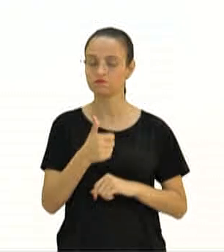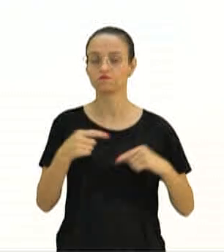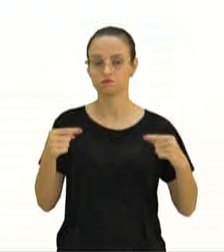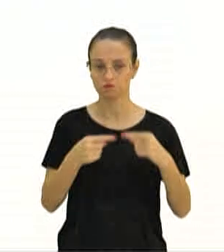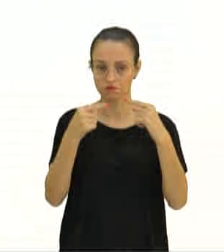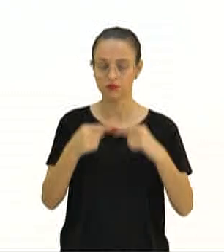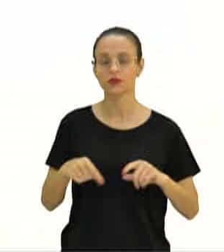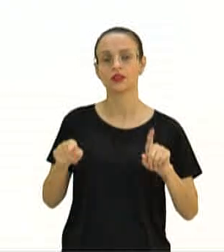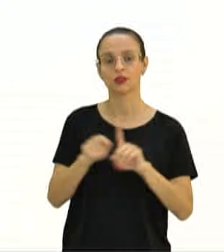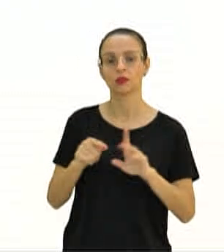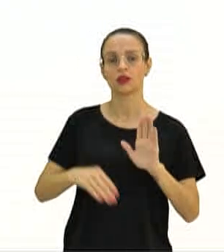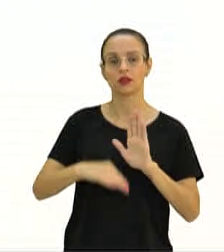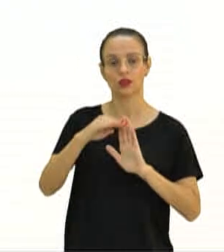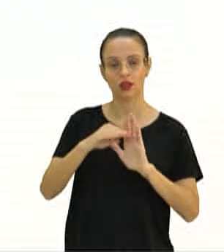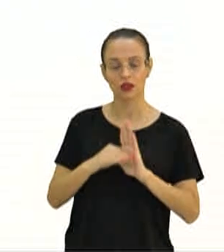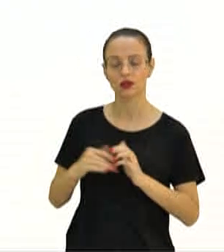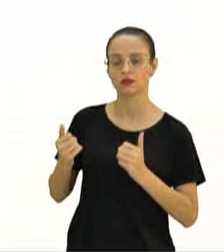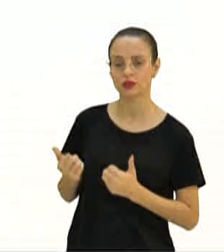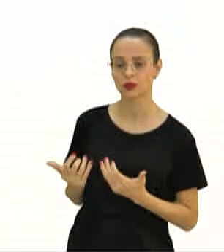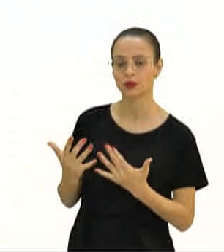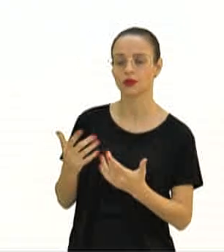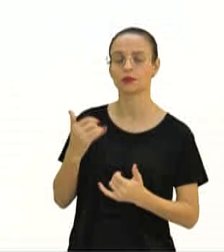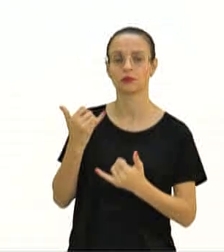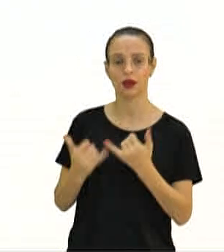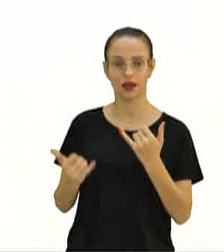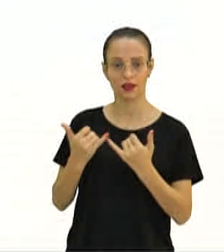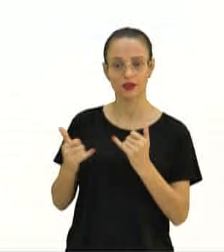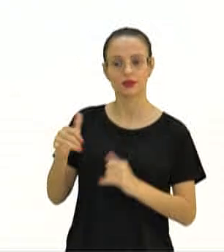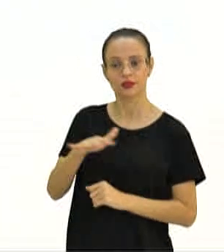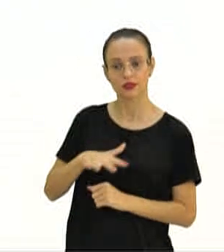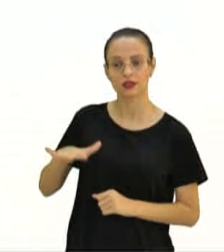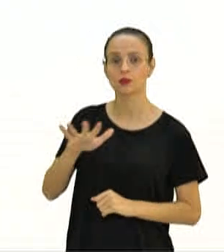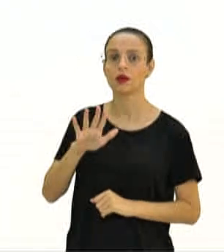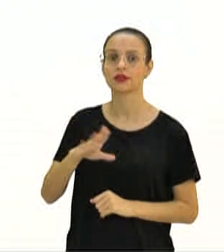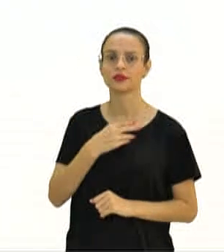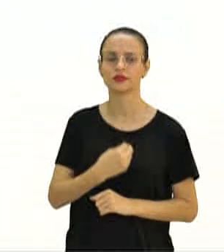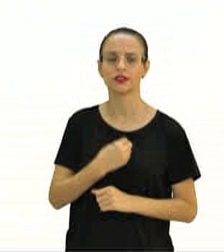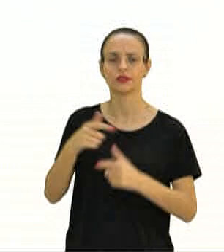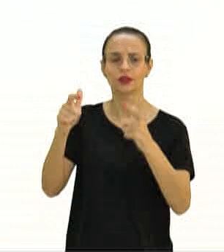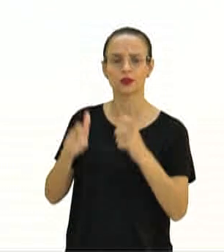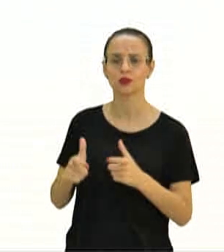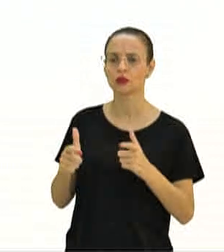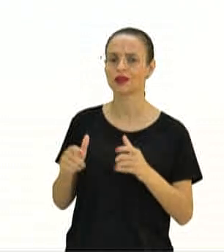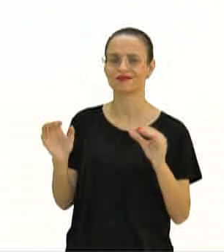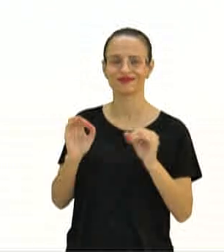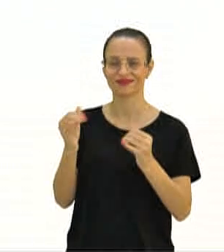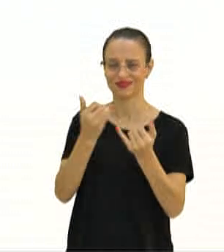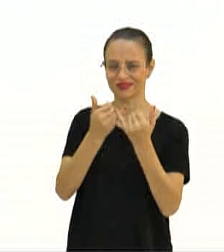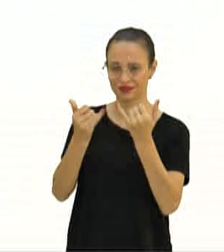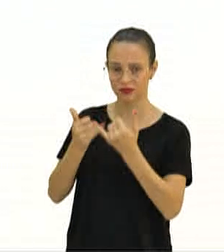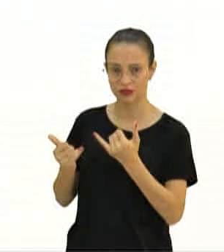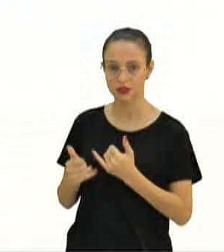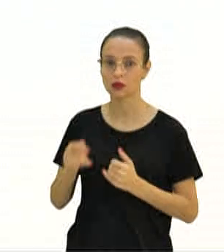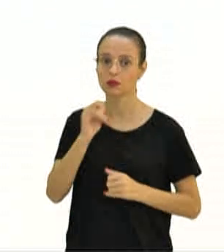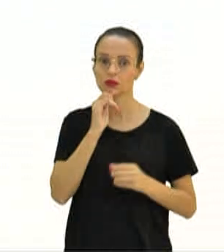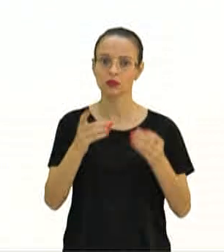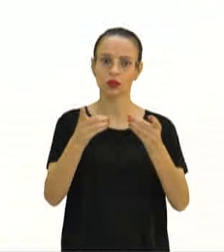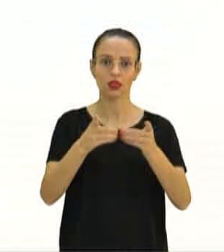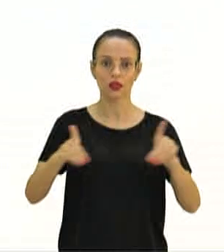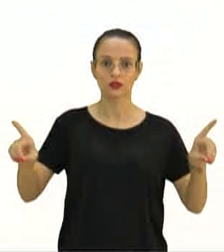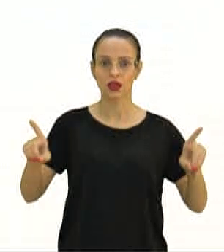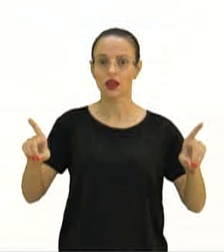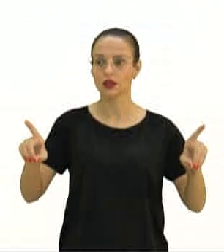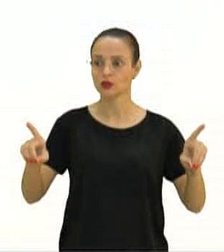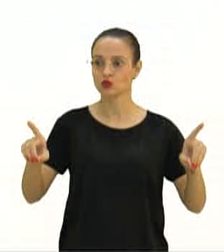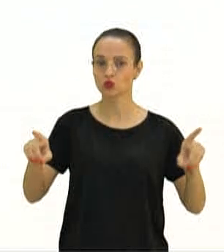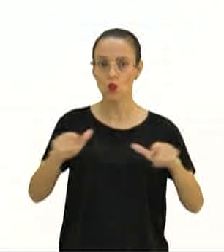Existe ainda o critério ecológico, segundo o qual seres parecidos, mas vivem em regiões com pouco ou nada em comum. Um deserto e uma floresta, por exemplo.